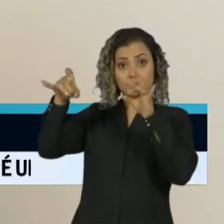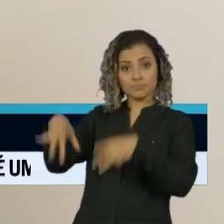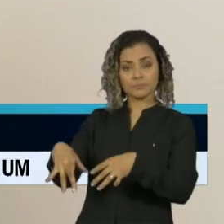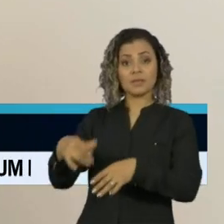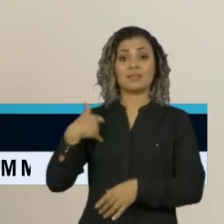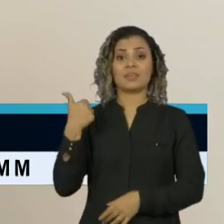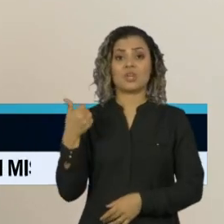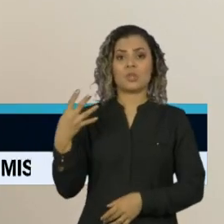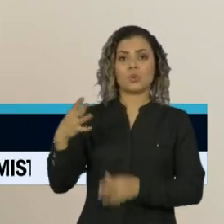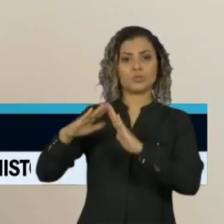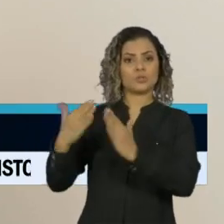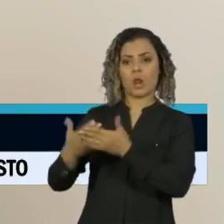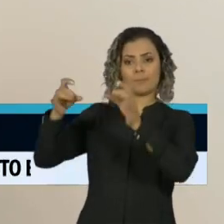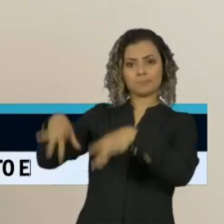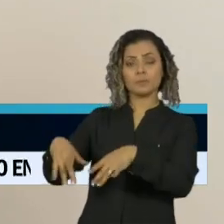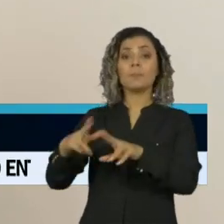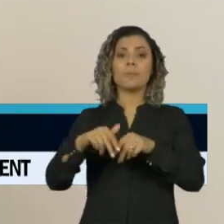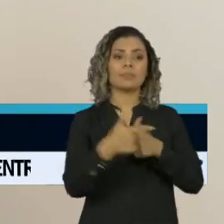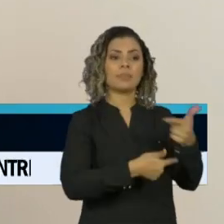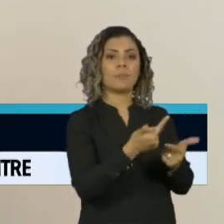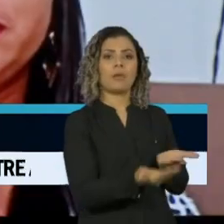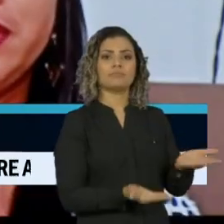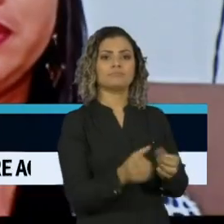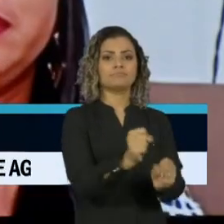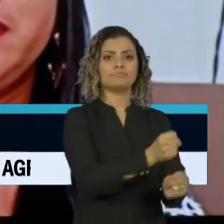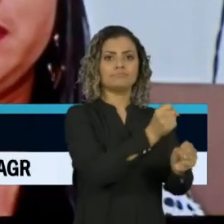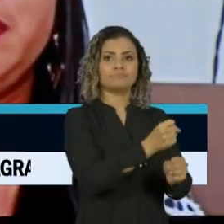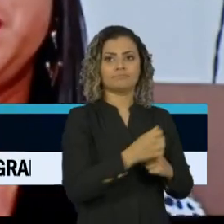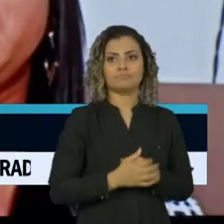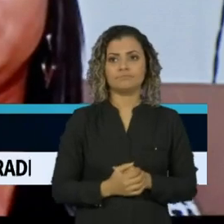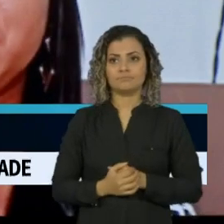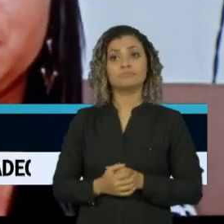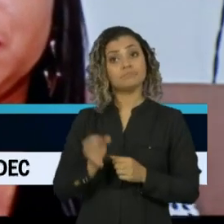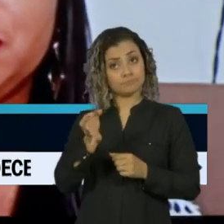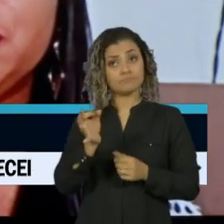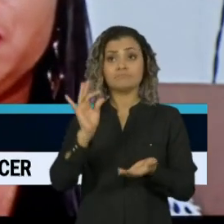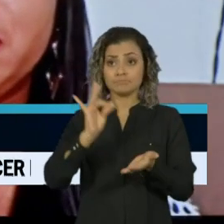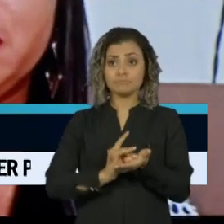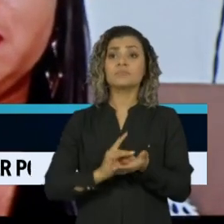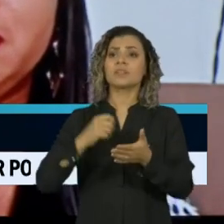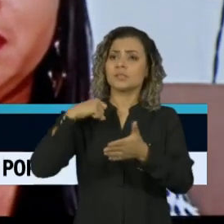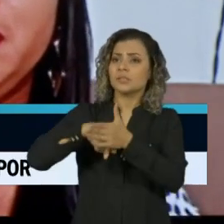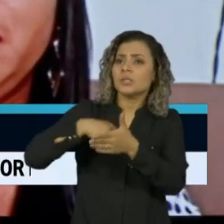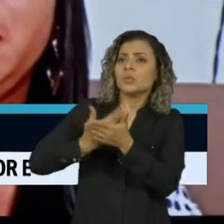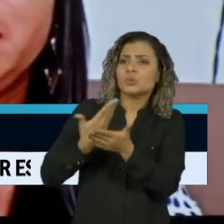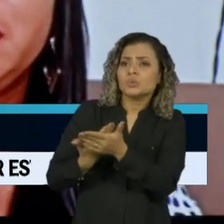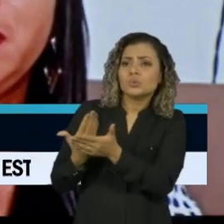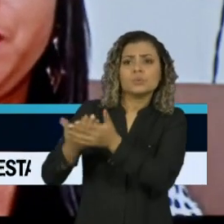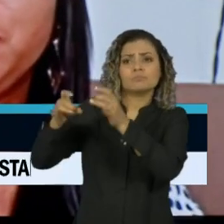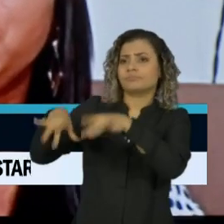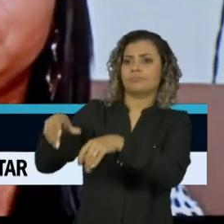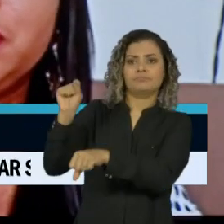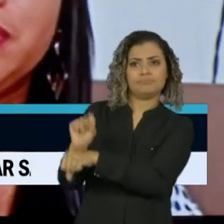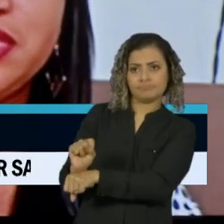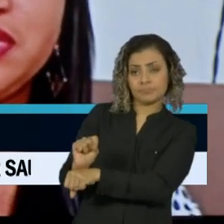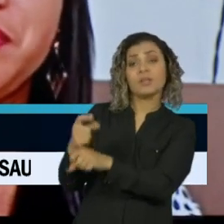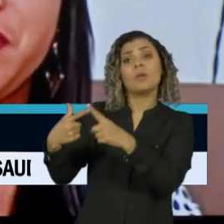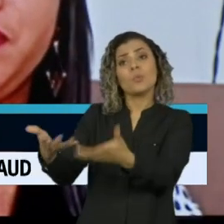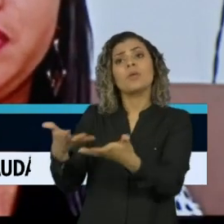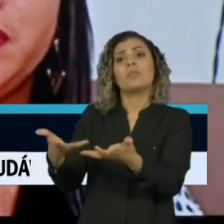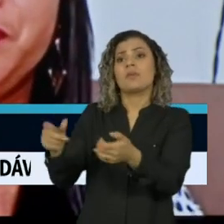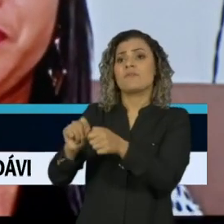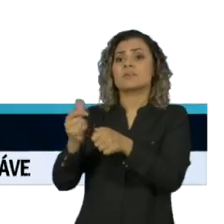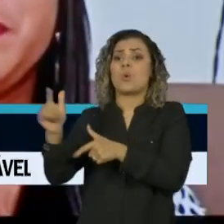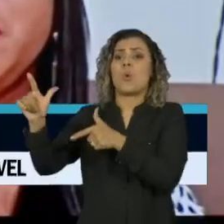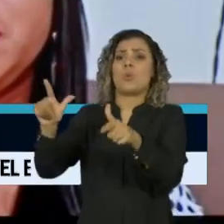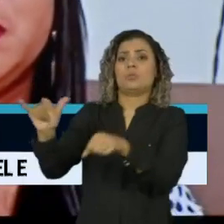14 anos para trabalhar como empregada doméstica. Eu gostaria de ter terminado meus estudos, gostaria de ter feito outras coisas